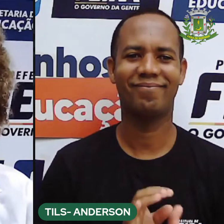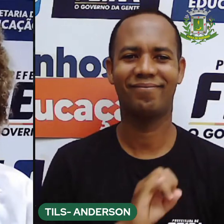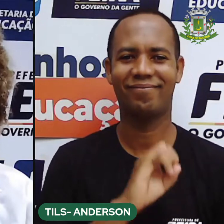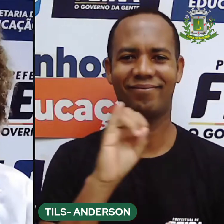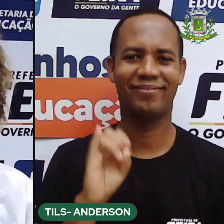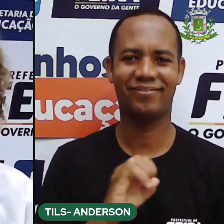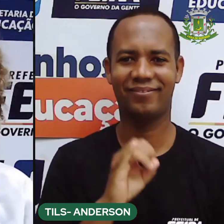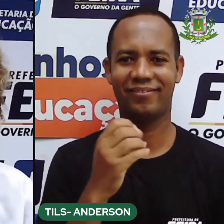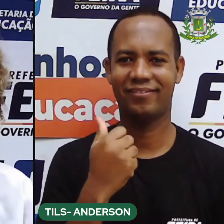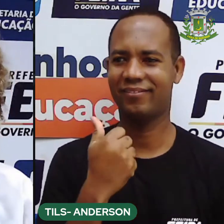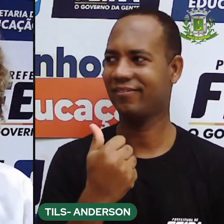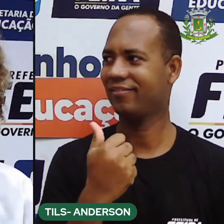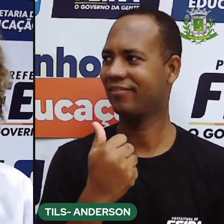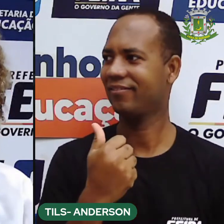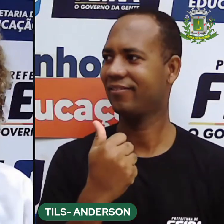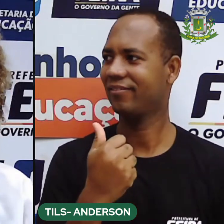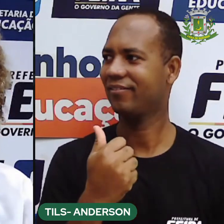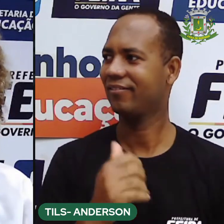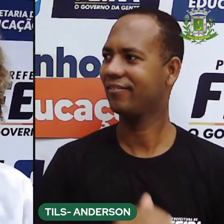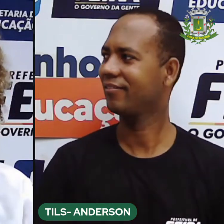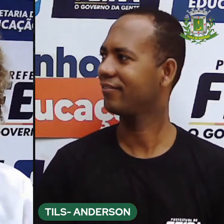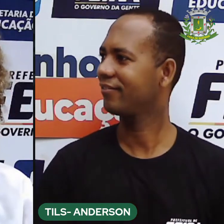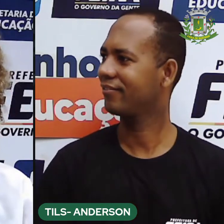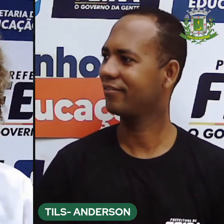Oi, tá diferente, gente, não sei não,